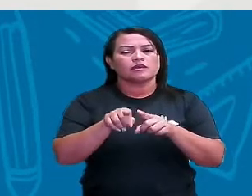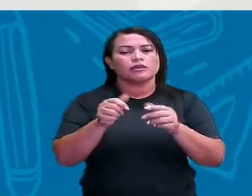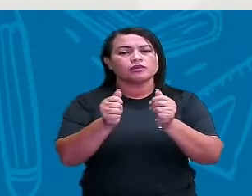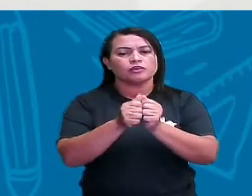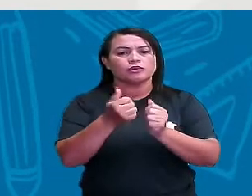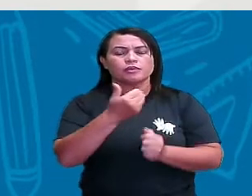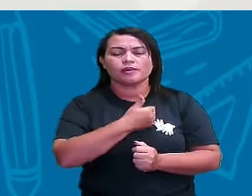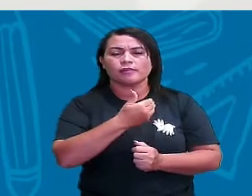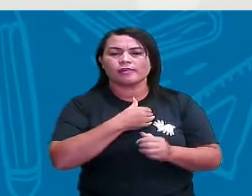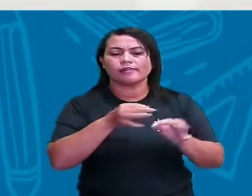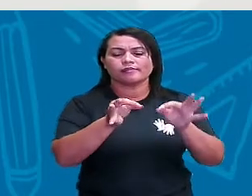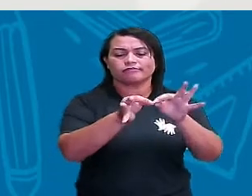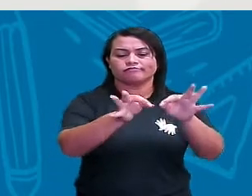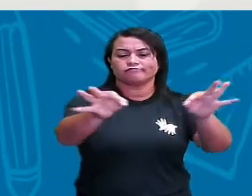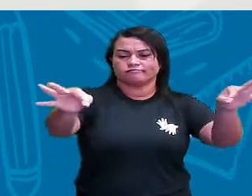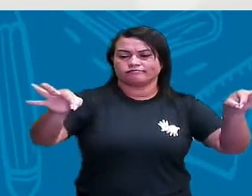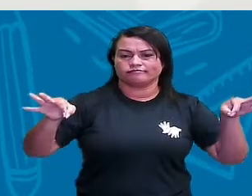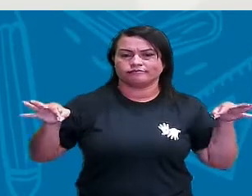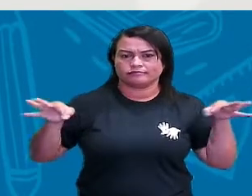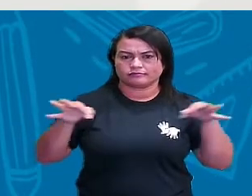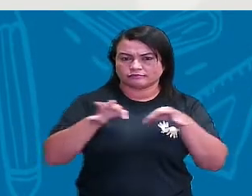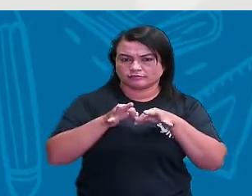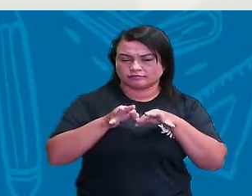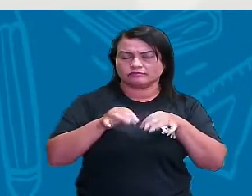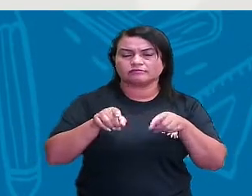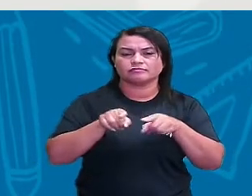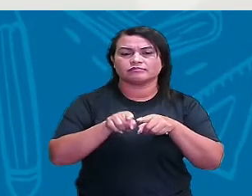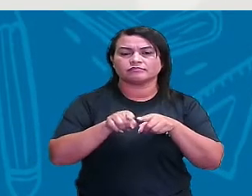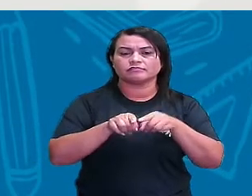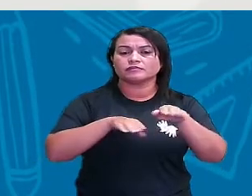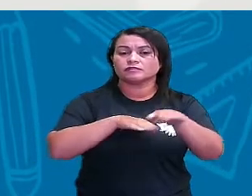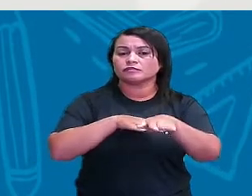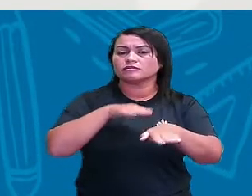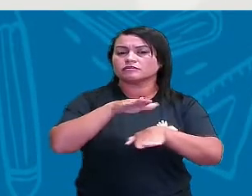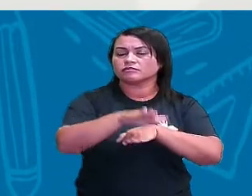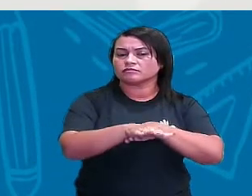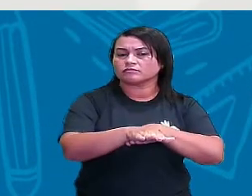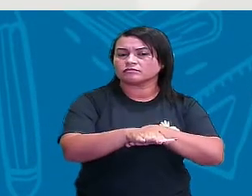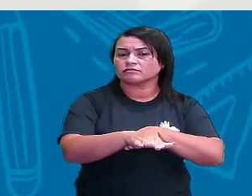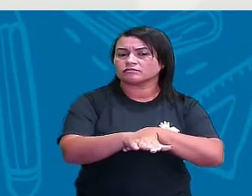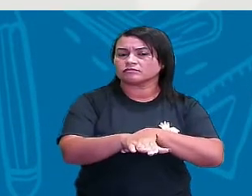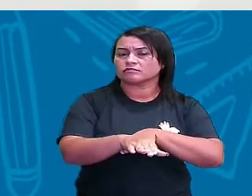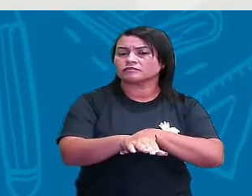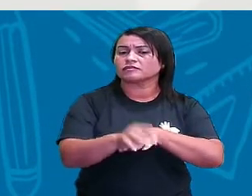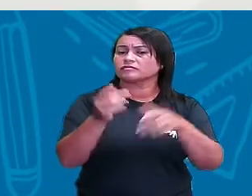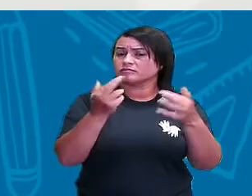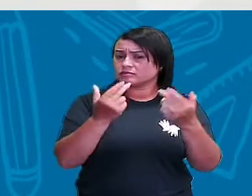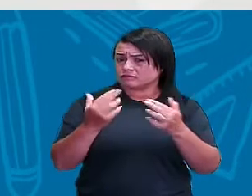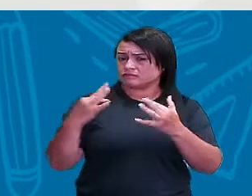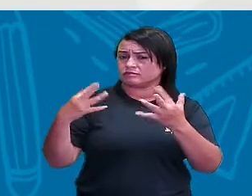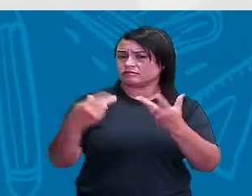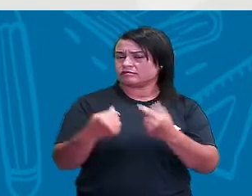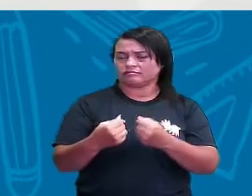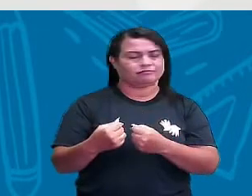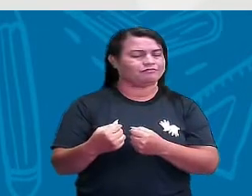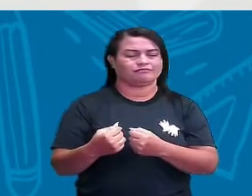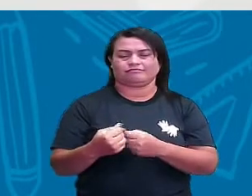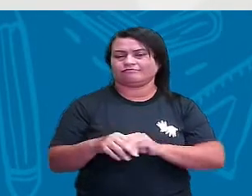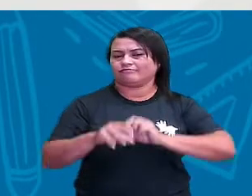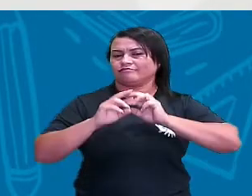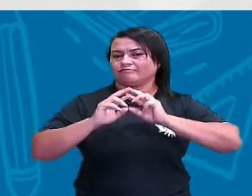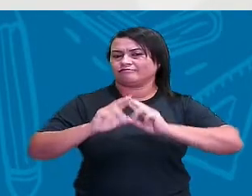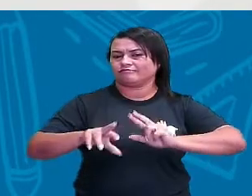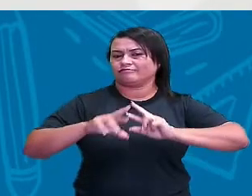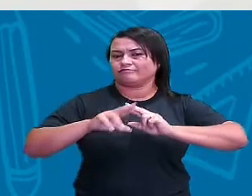contorno da sala de aula usando o passo como unidade de medida, o resultado da medição será igual para todos? Não, né?